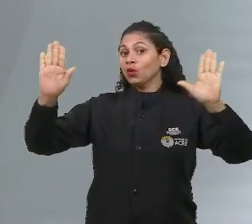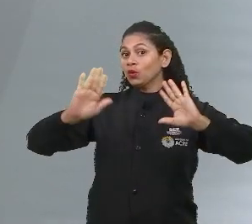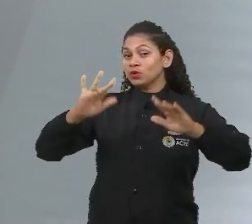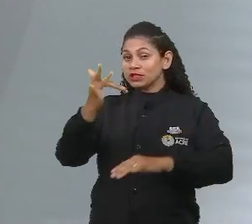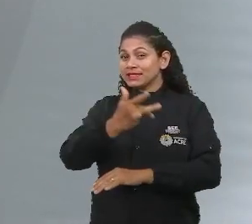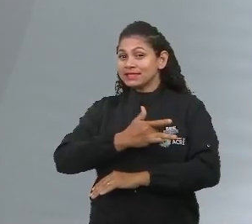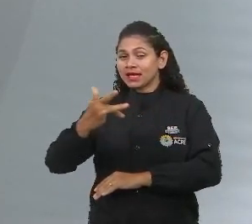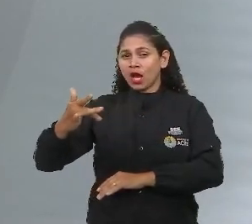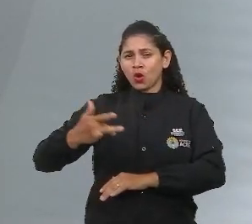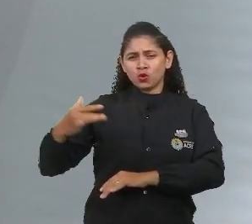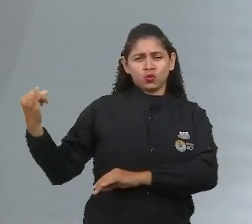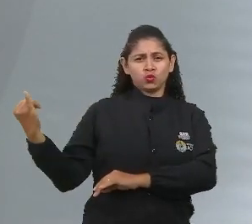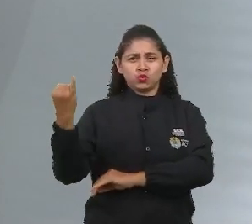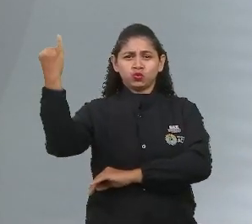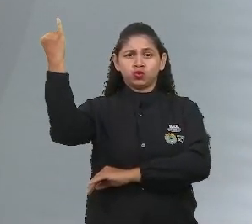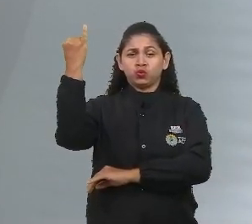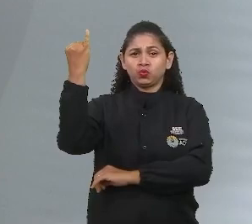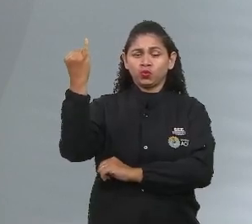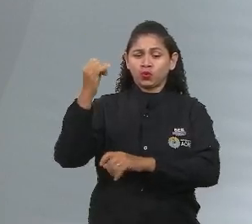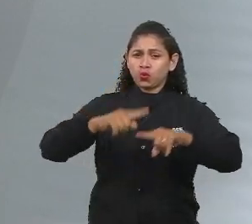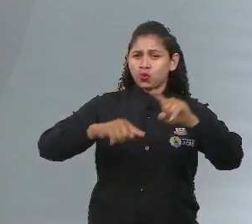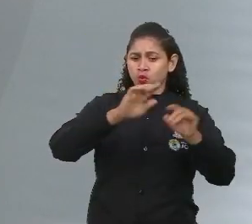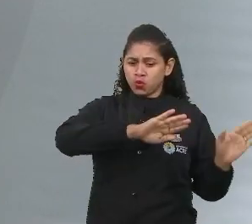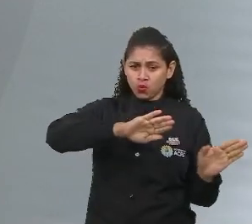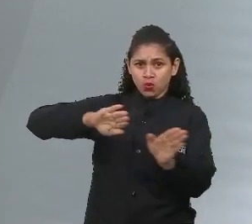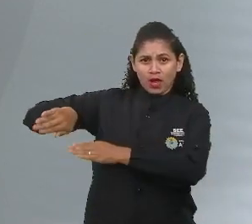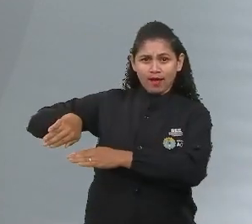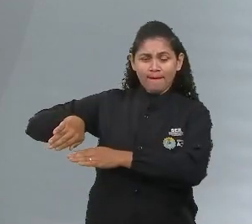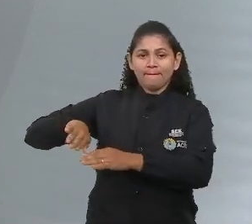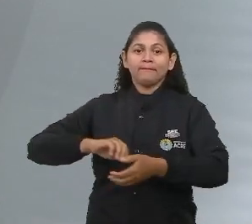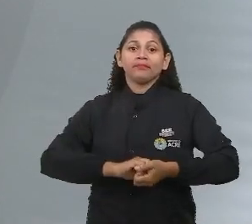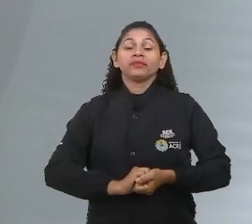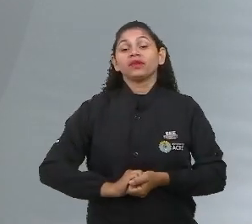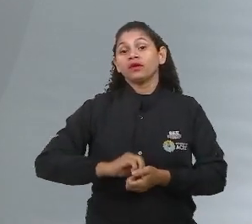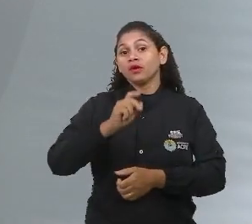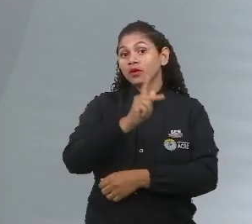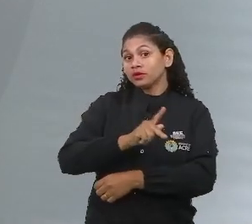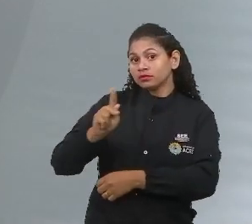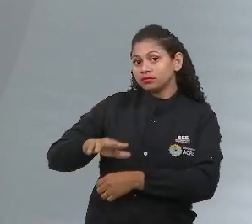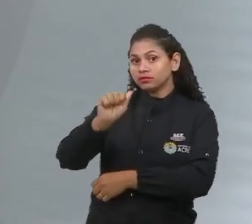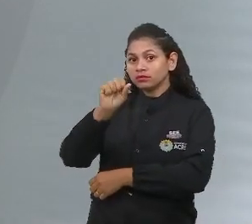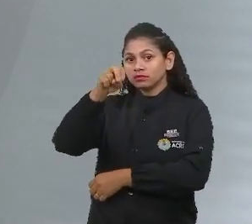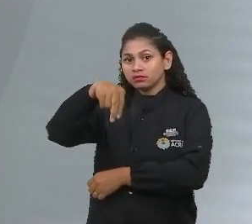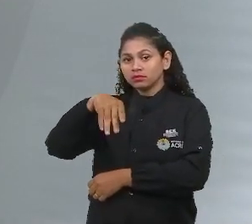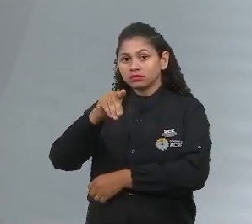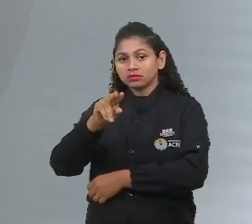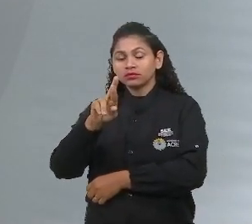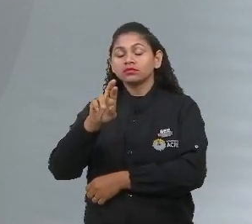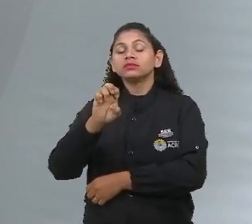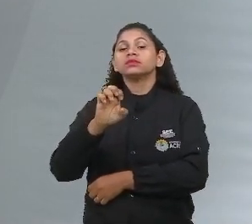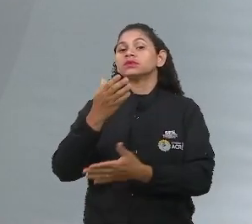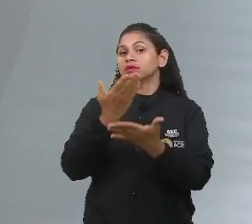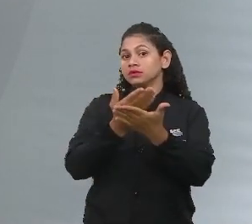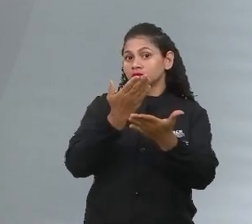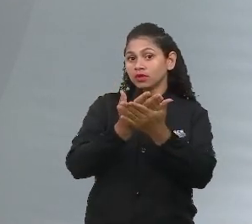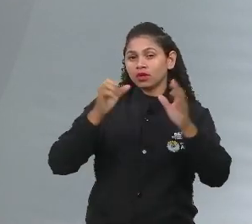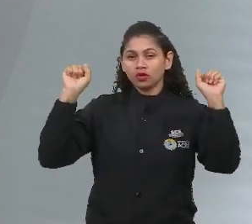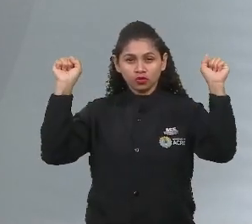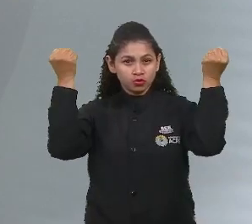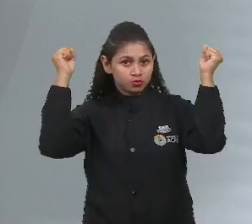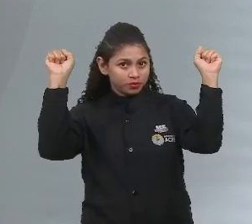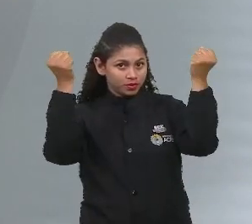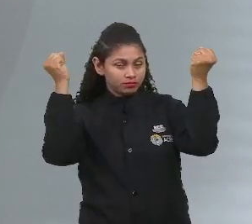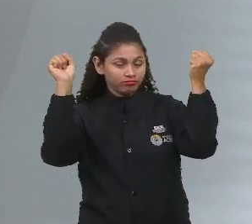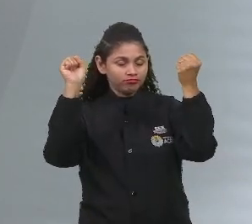Saúde é o que interessa, o resto não tem pressa. E aí, eu sou a André, essa é a nossa aula de educação física, abordando o aspecto que é